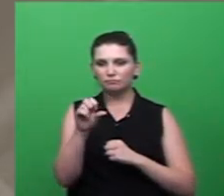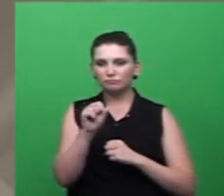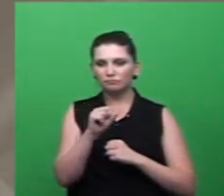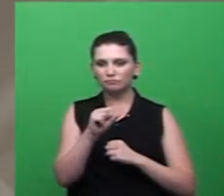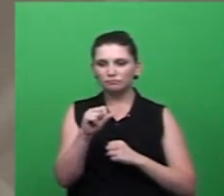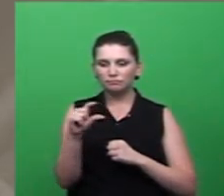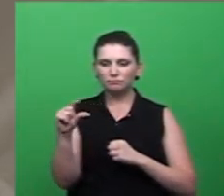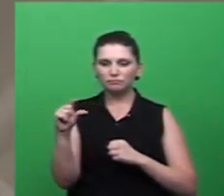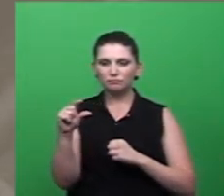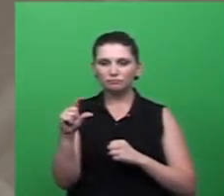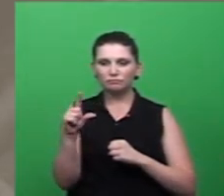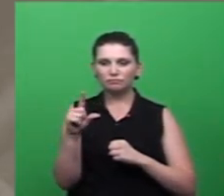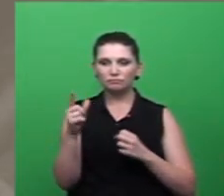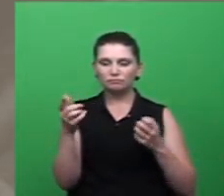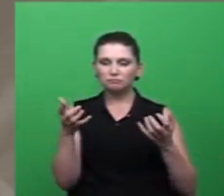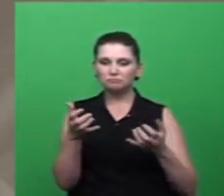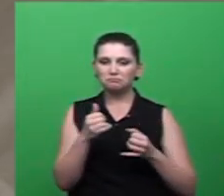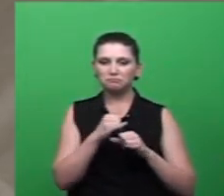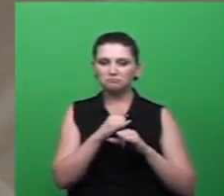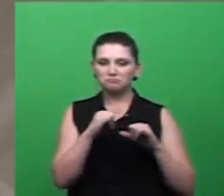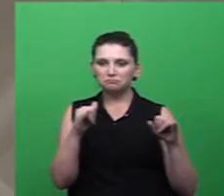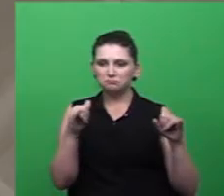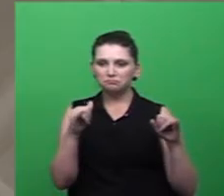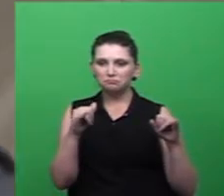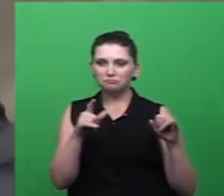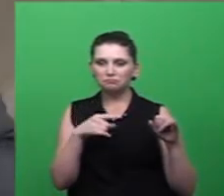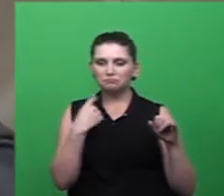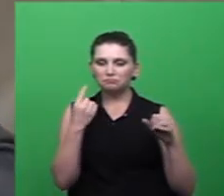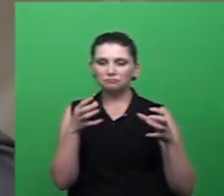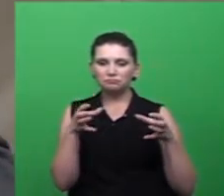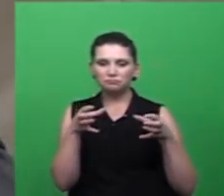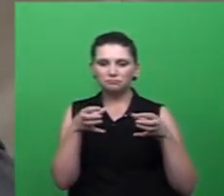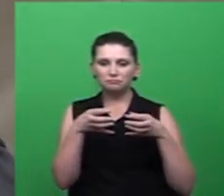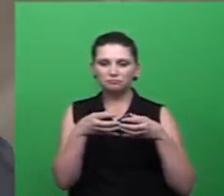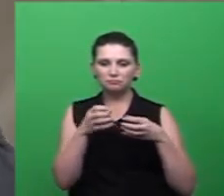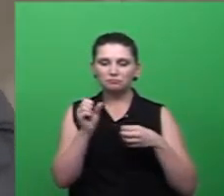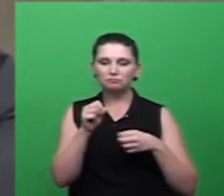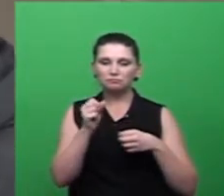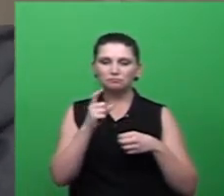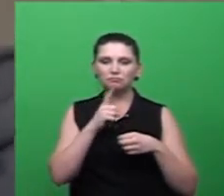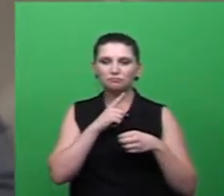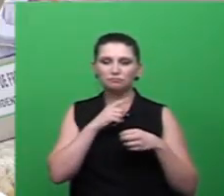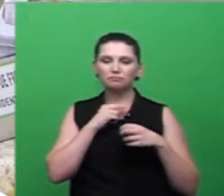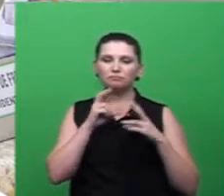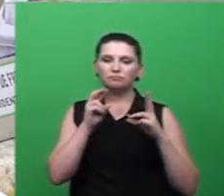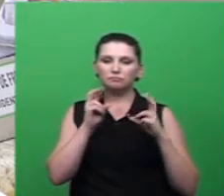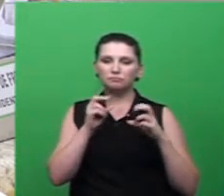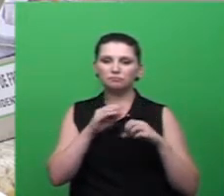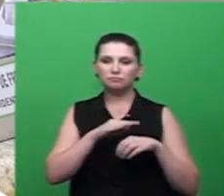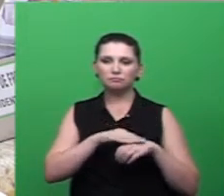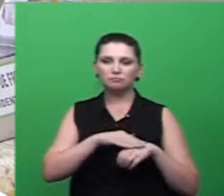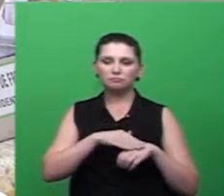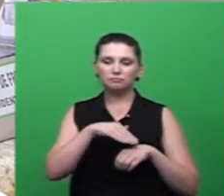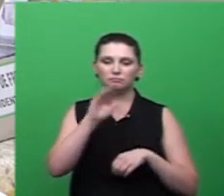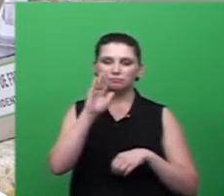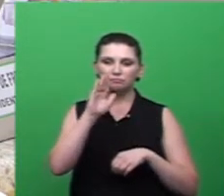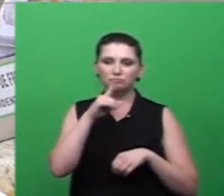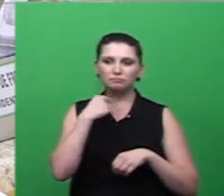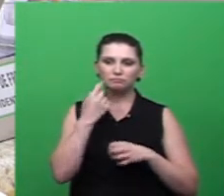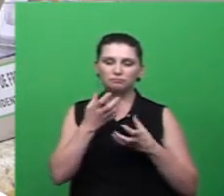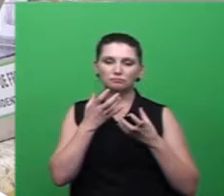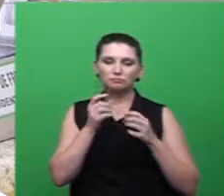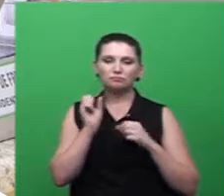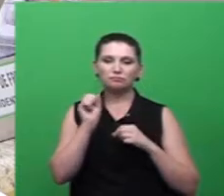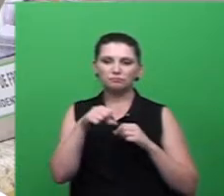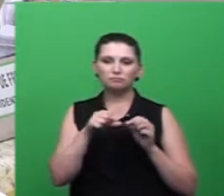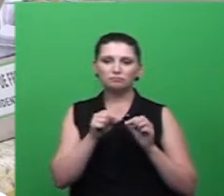no sentido midiático e informativo o mutirão ele ganha uma repercussão bem maior e a gente vai considerar sim realizar o mutirão lá